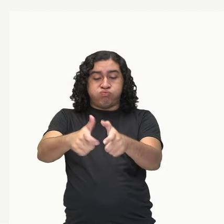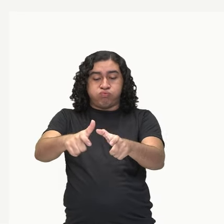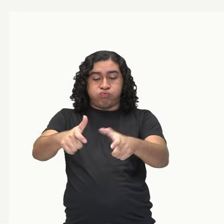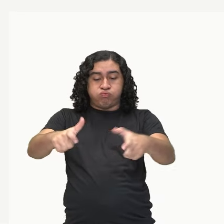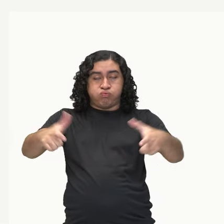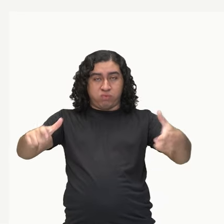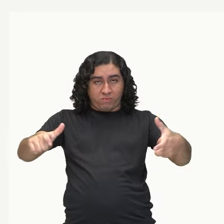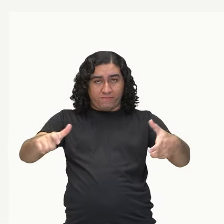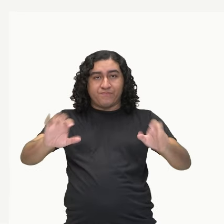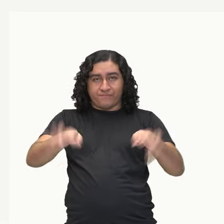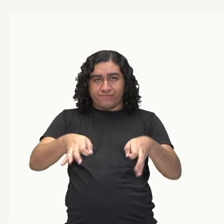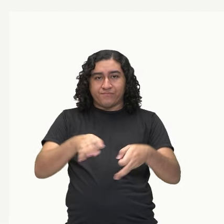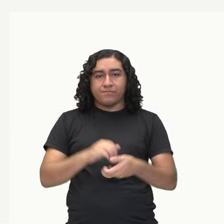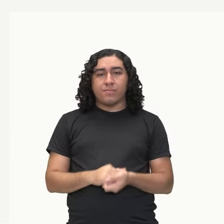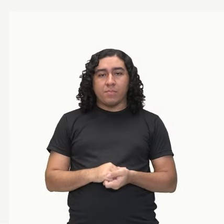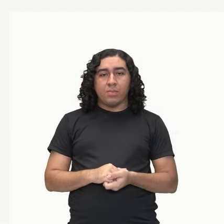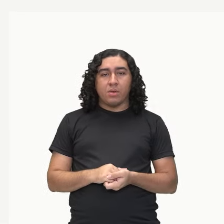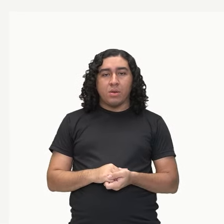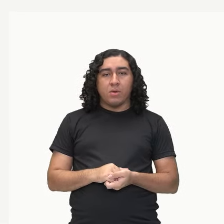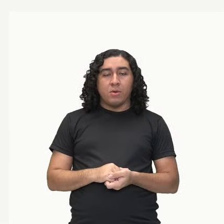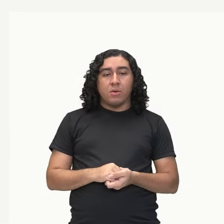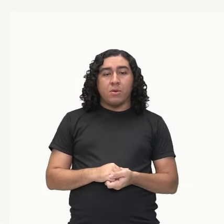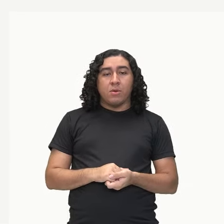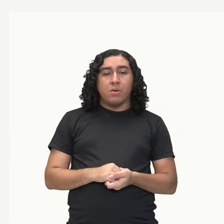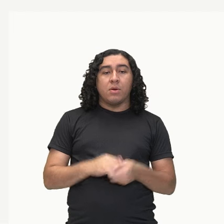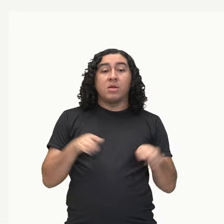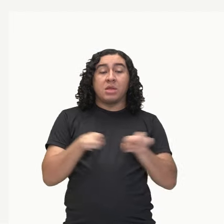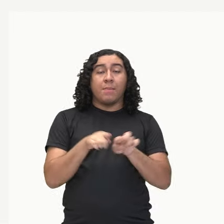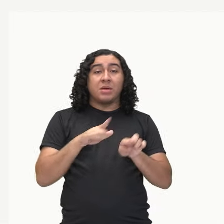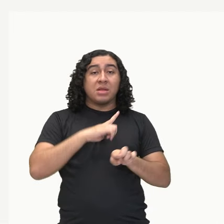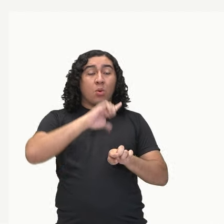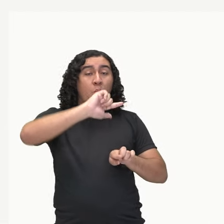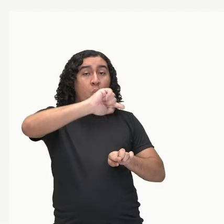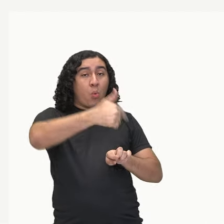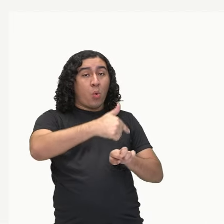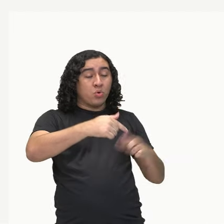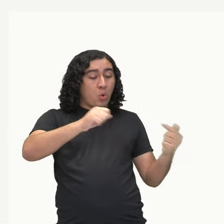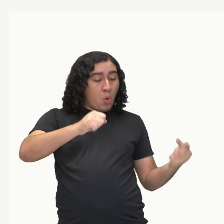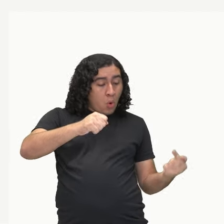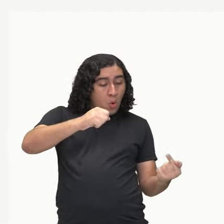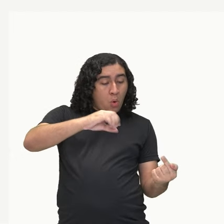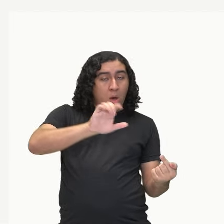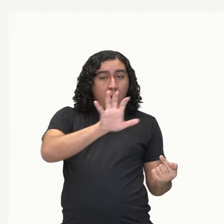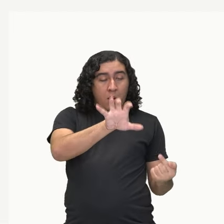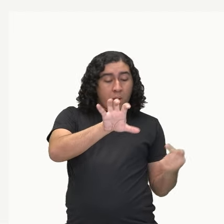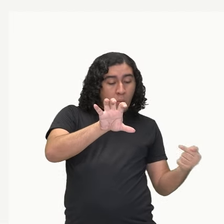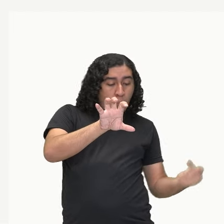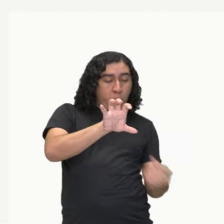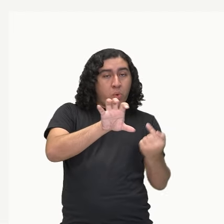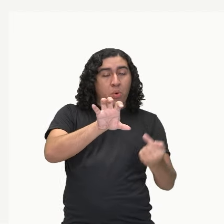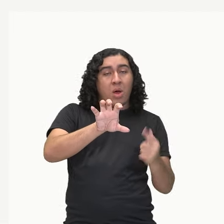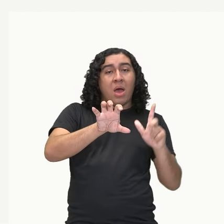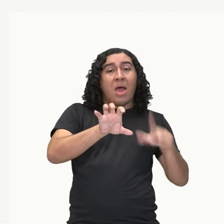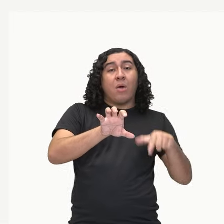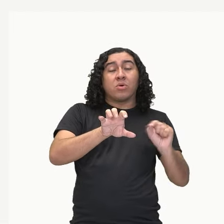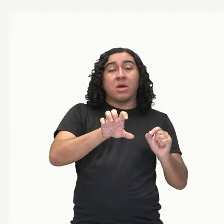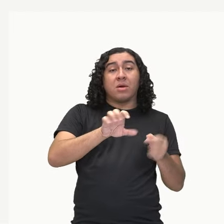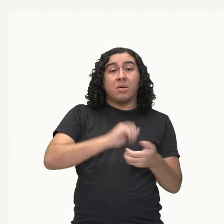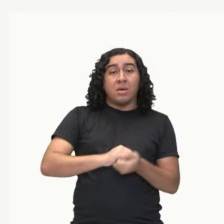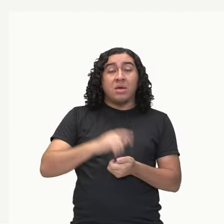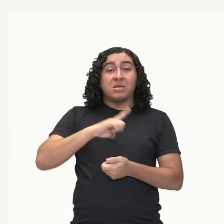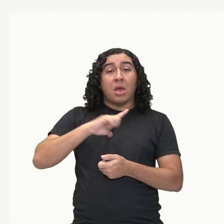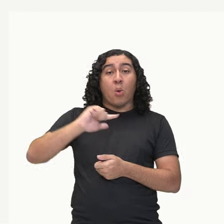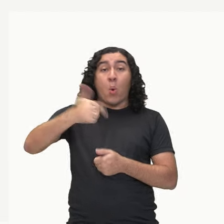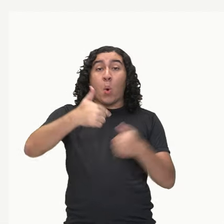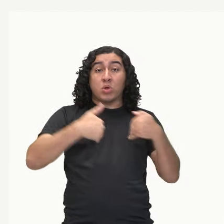Aumentar. Temos também o processo de imigração. Quando essas espécies estão chegando nessa área,